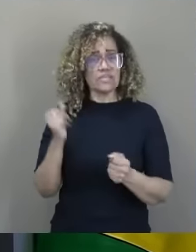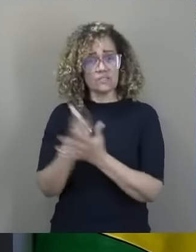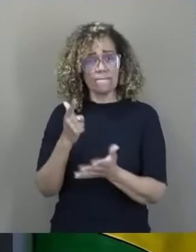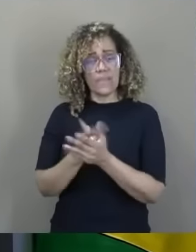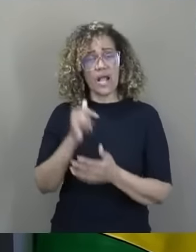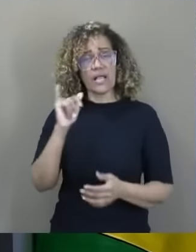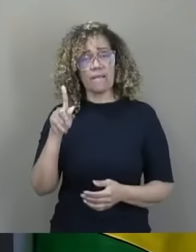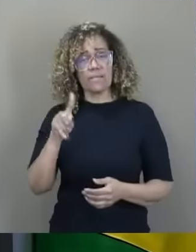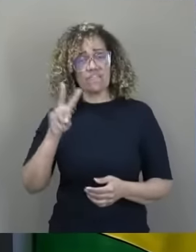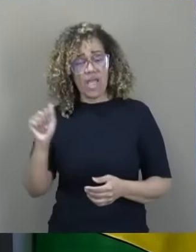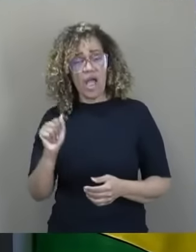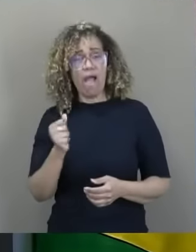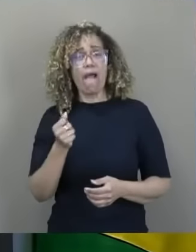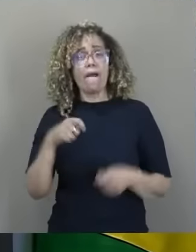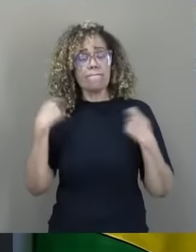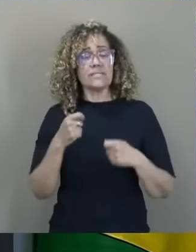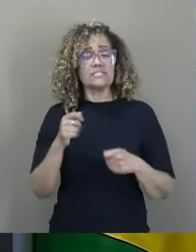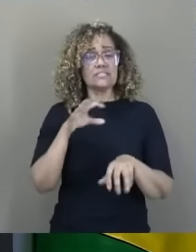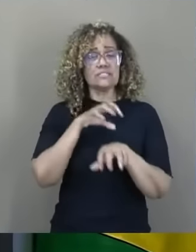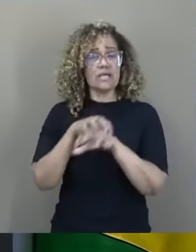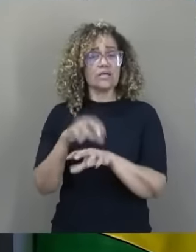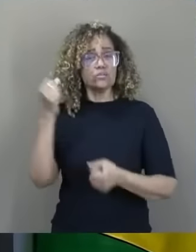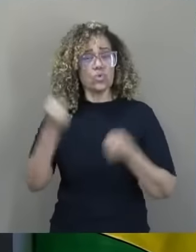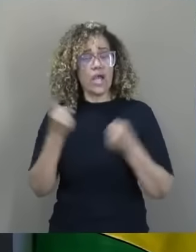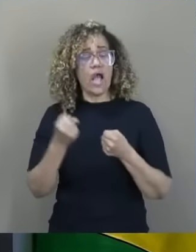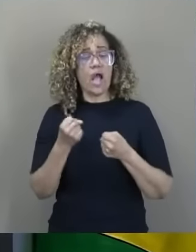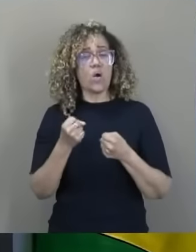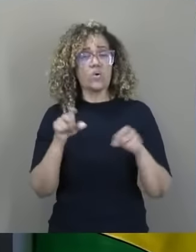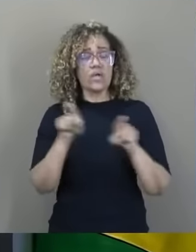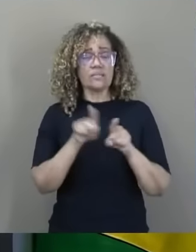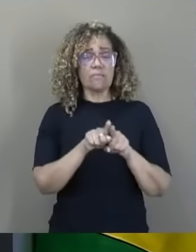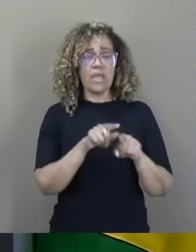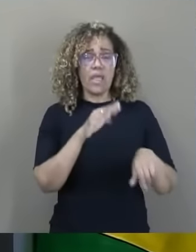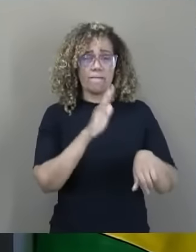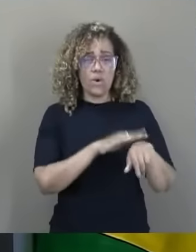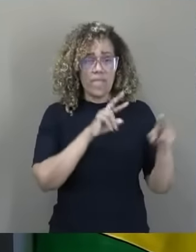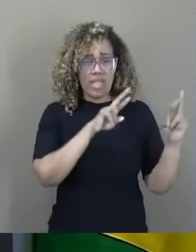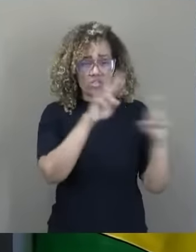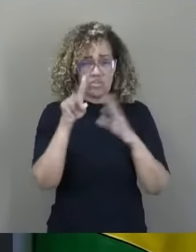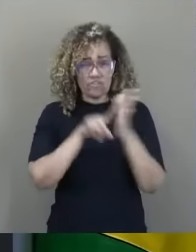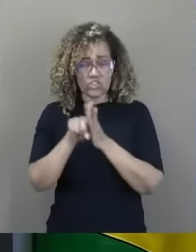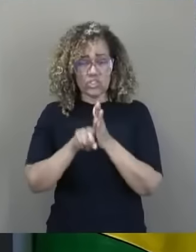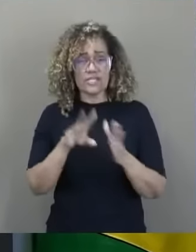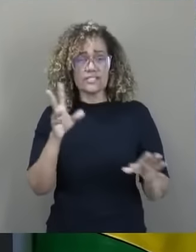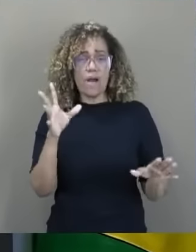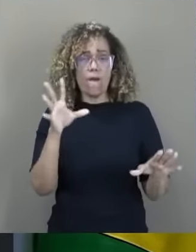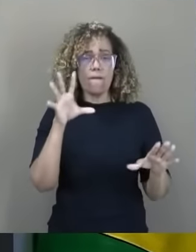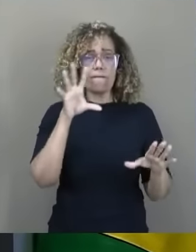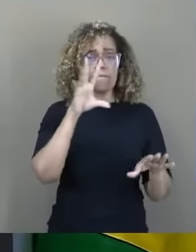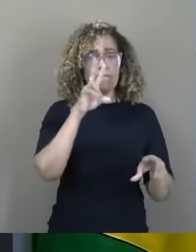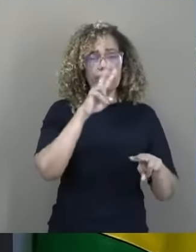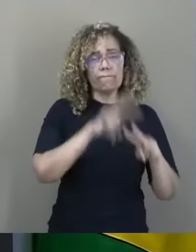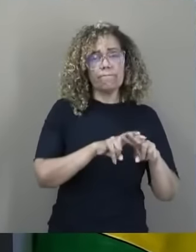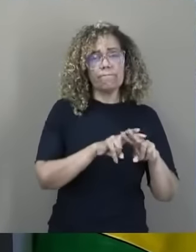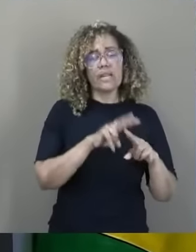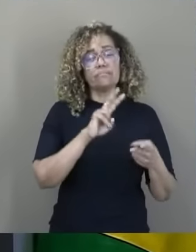precisa do seu carro. Aí vem o governo malvadão, te taca uma blitz e te prende seu carro. Isso aqui é pra não poder apreender um bem que é seu, porque o bem é